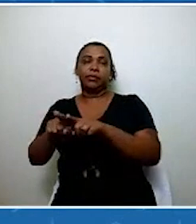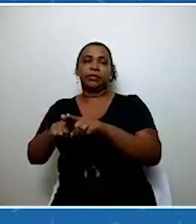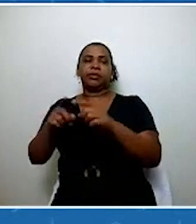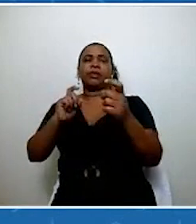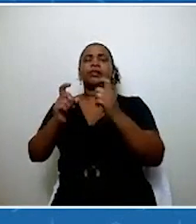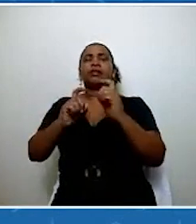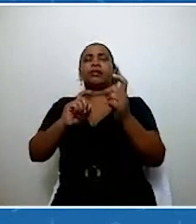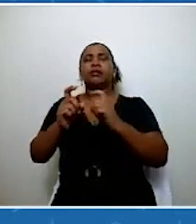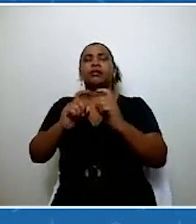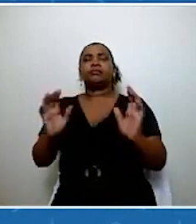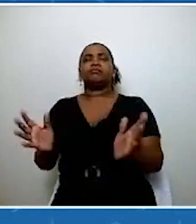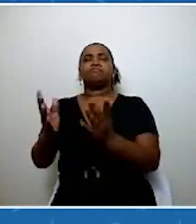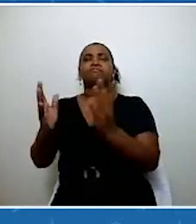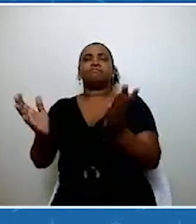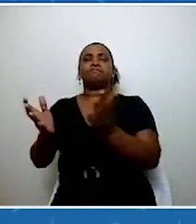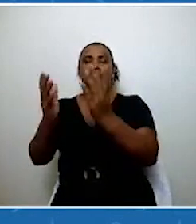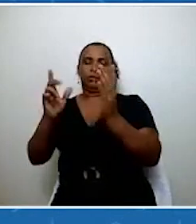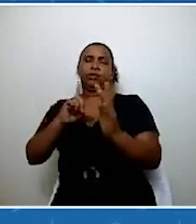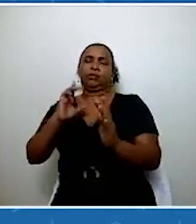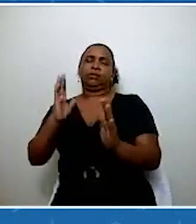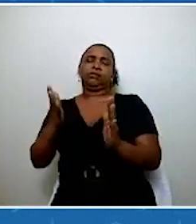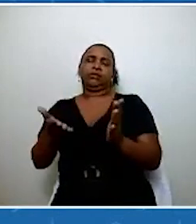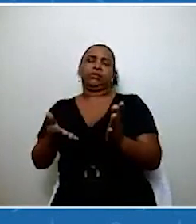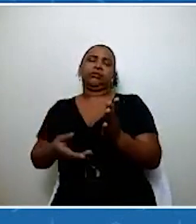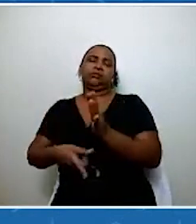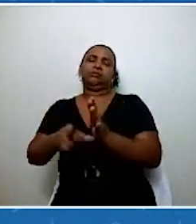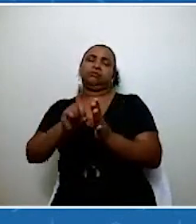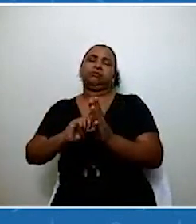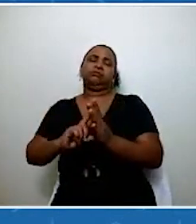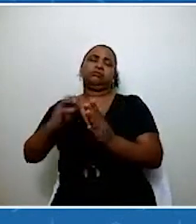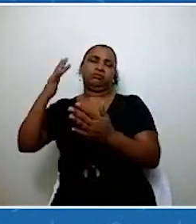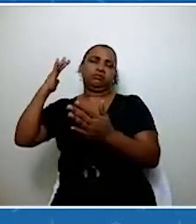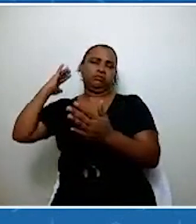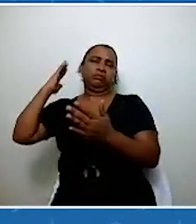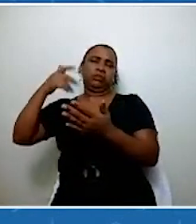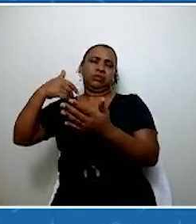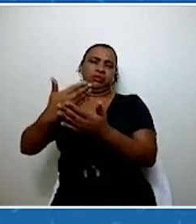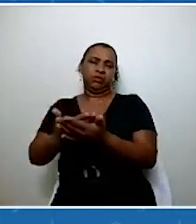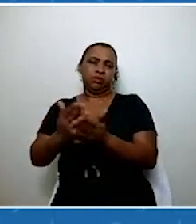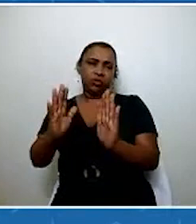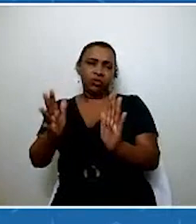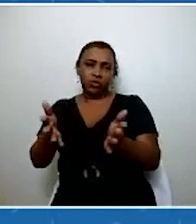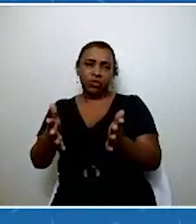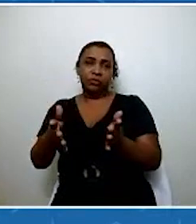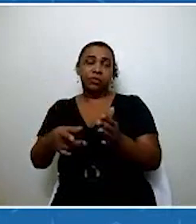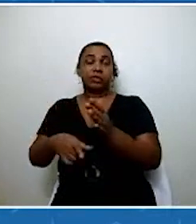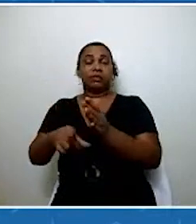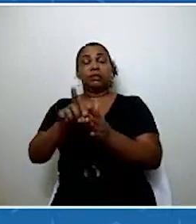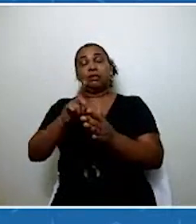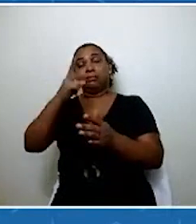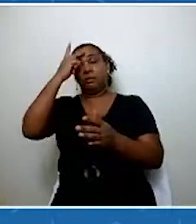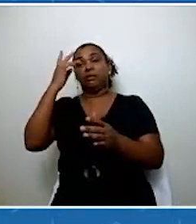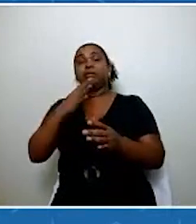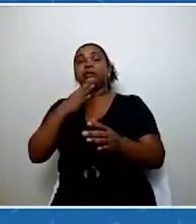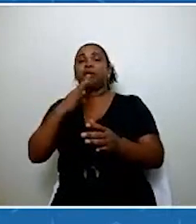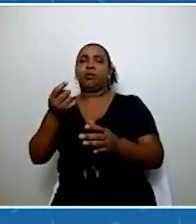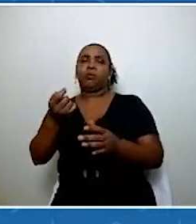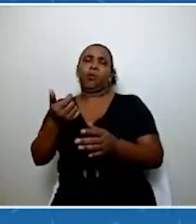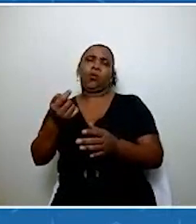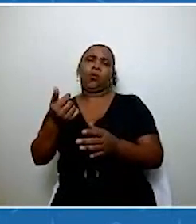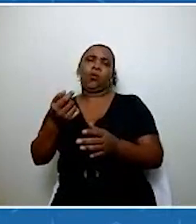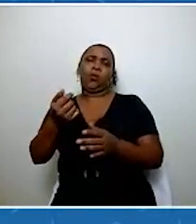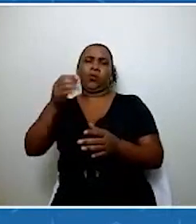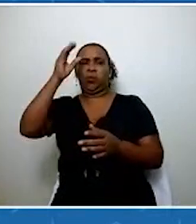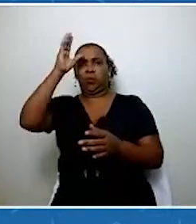que já existem, já estão lá asseguradas por lei, mas que havia muito desconhecimento de colocar na prática isso, então conseguiu-se aí